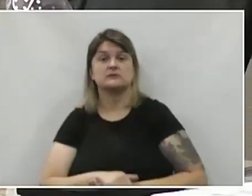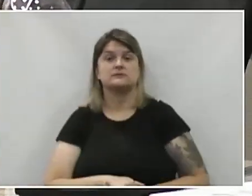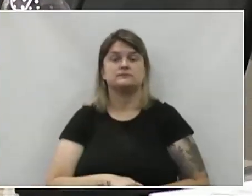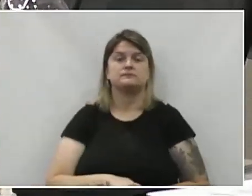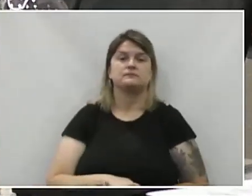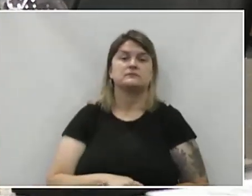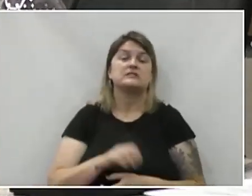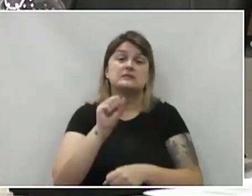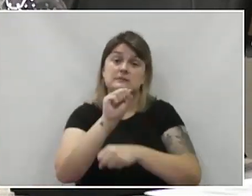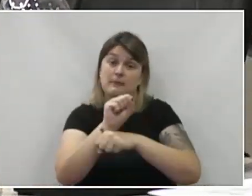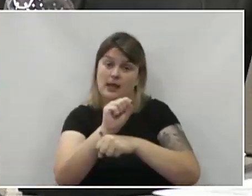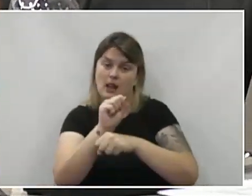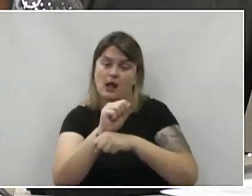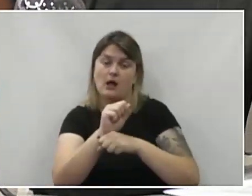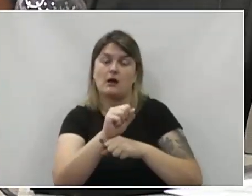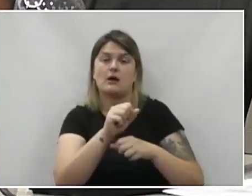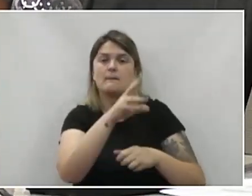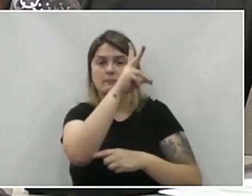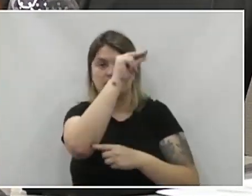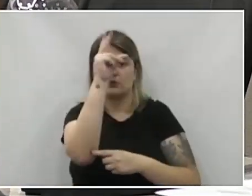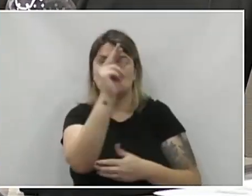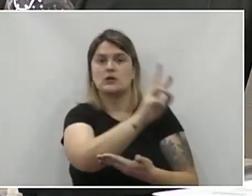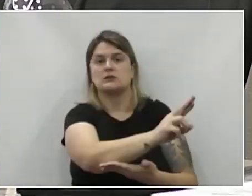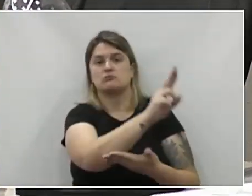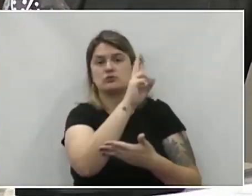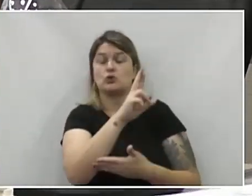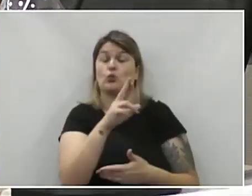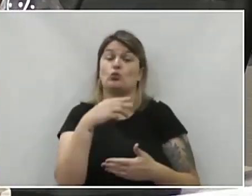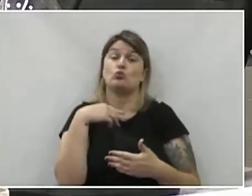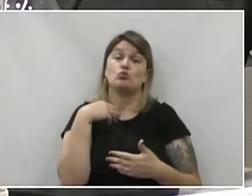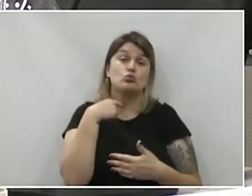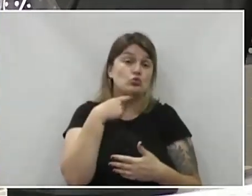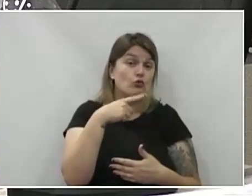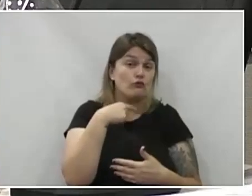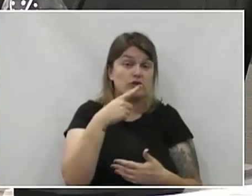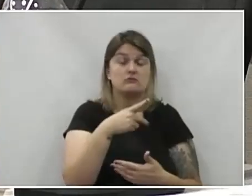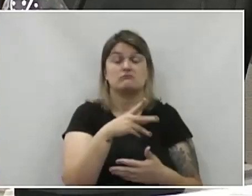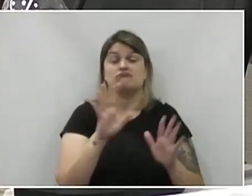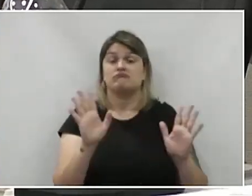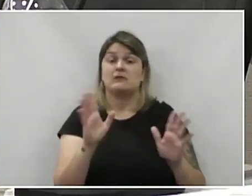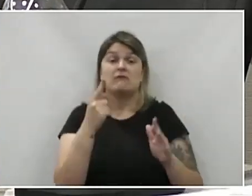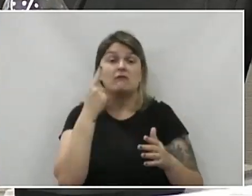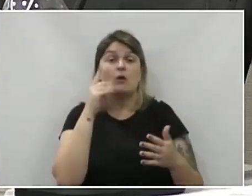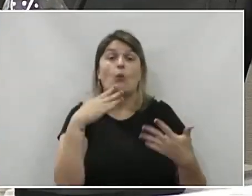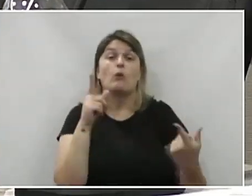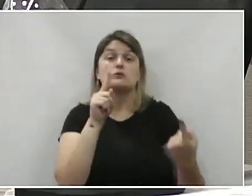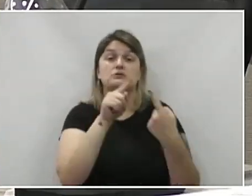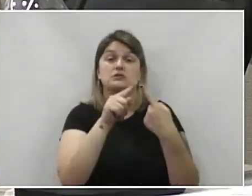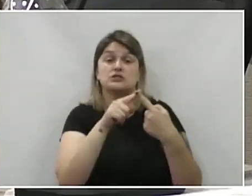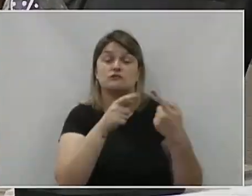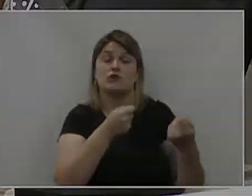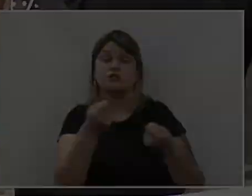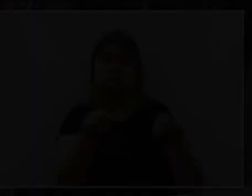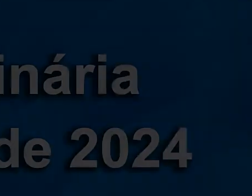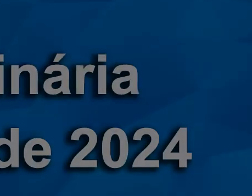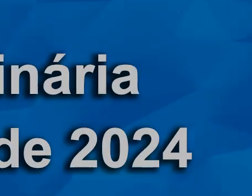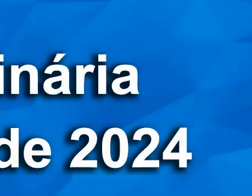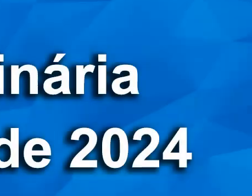Então vamos esperar a análise deles, duvido que mandem, mas vamos estar aguardando para ver qual era a intenção da administração.